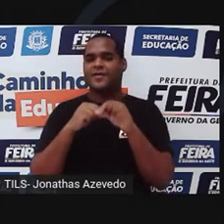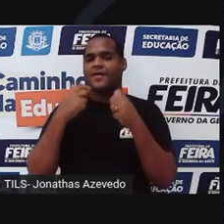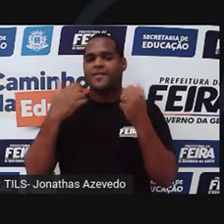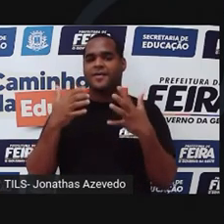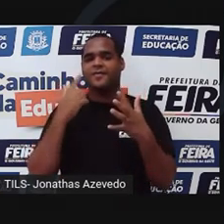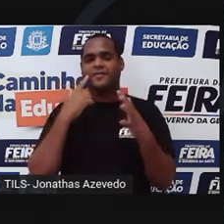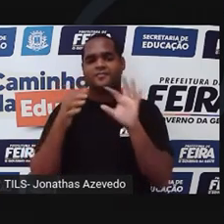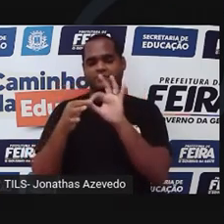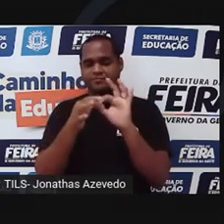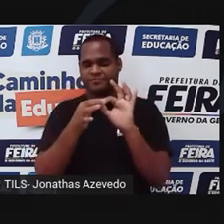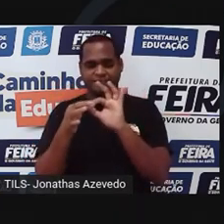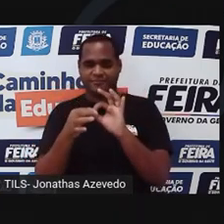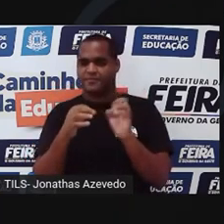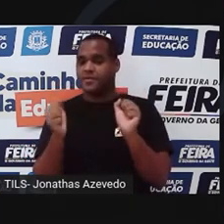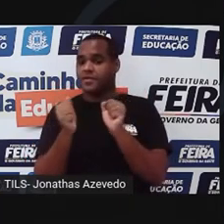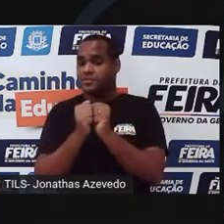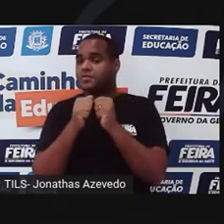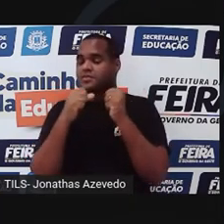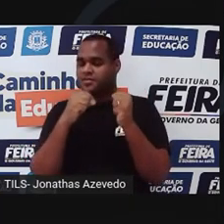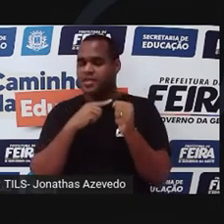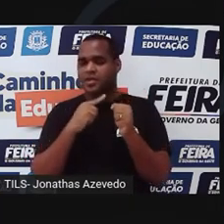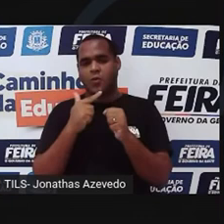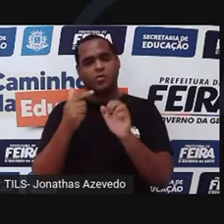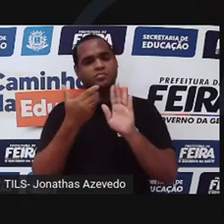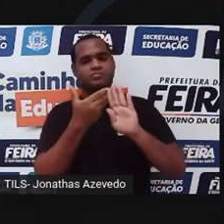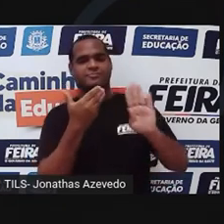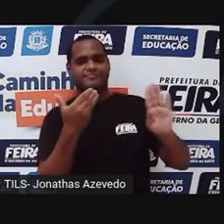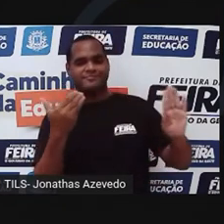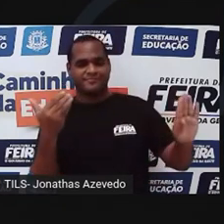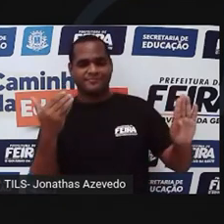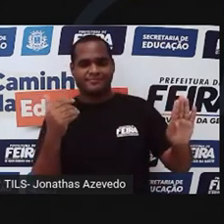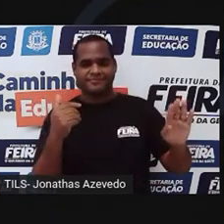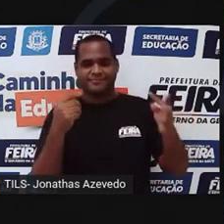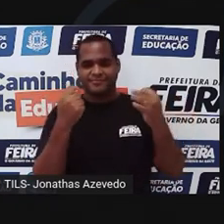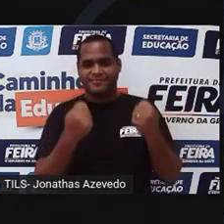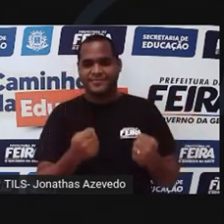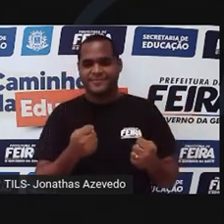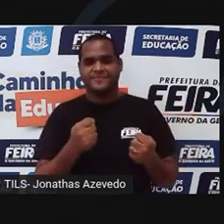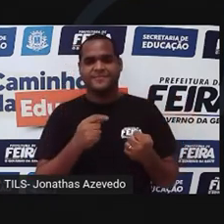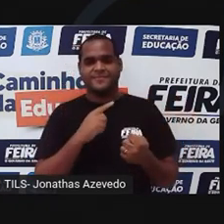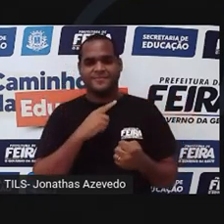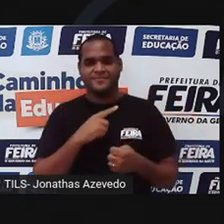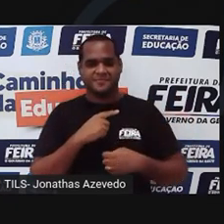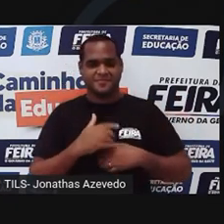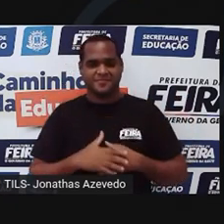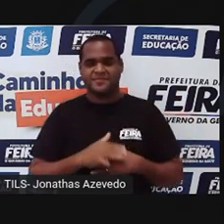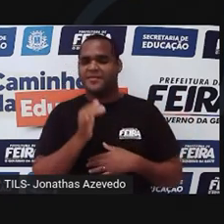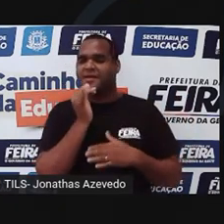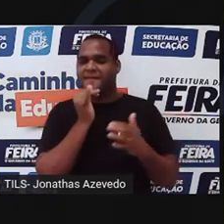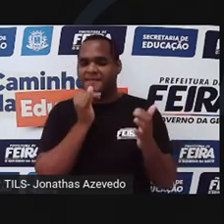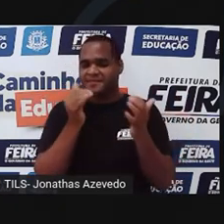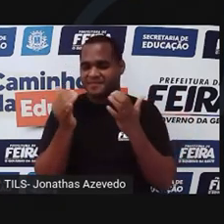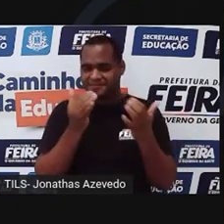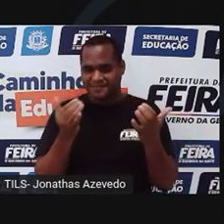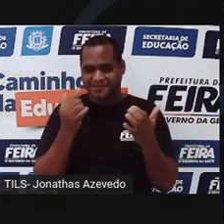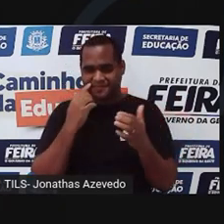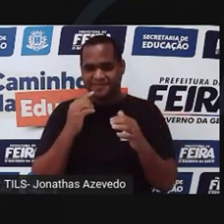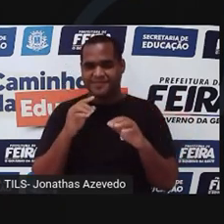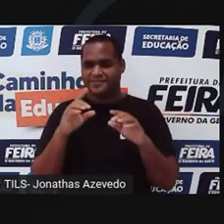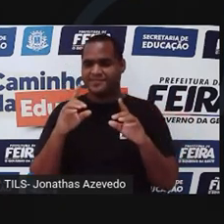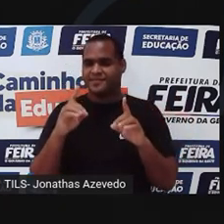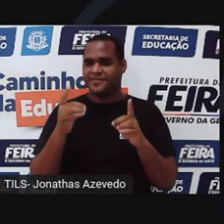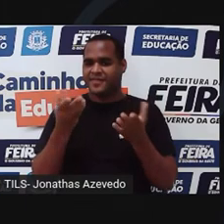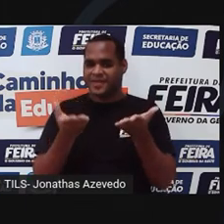denso é o material. E quanto mais distantes, menor a densidade. Vamos ver um exemplo. Se pegarmos